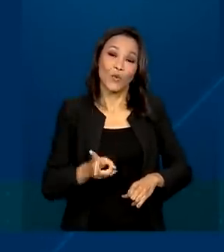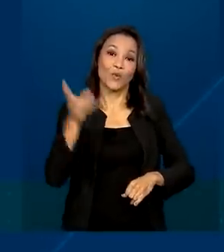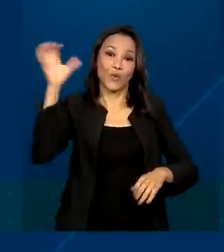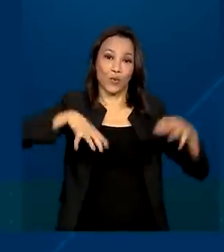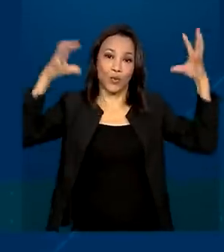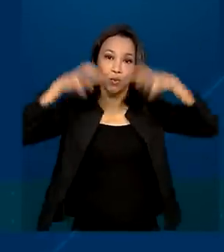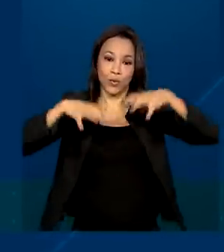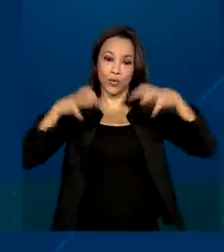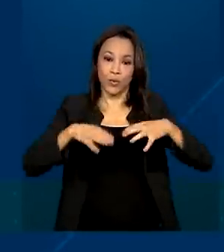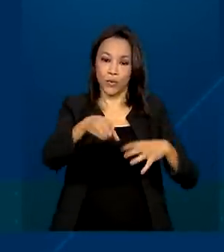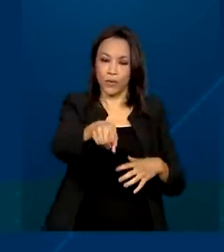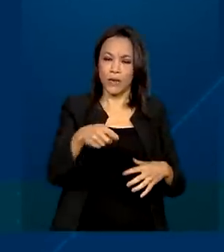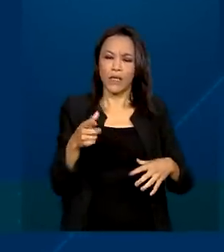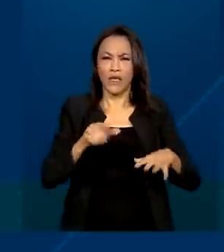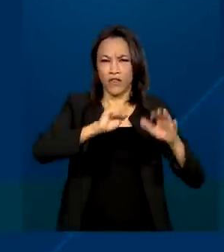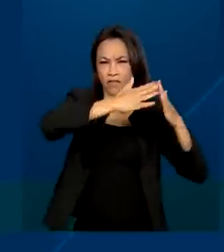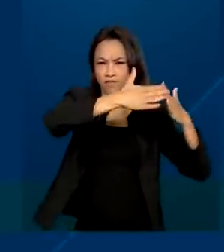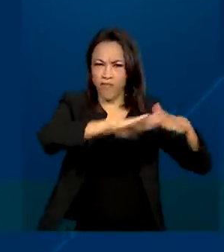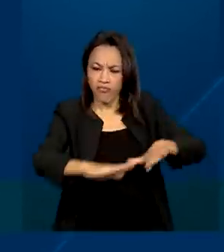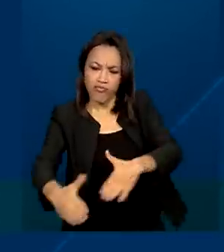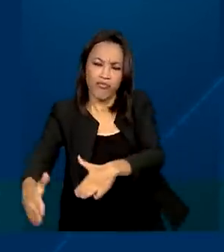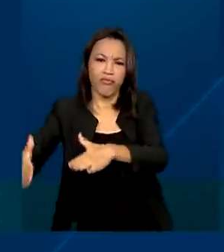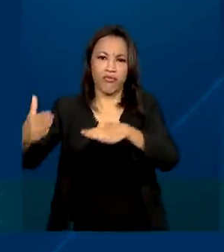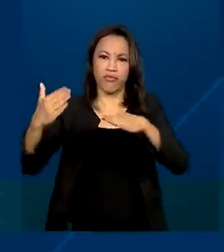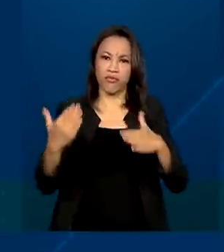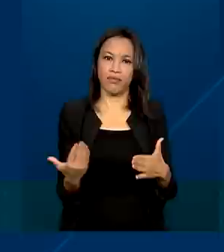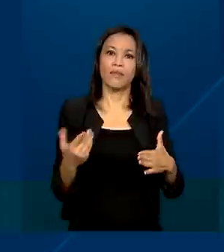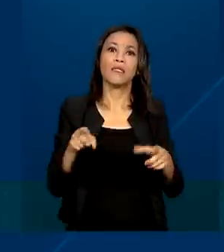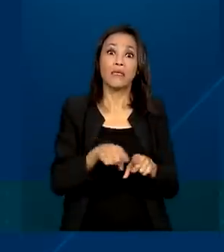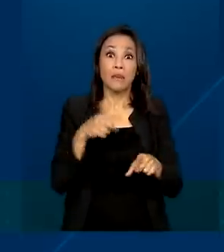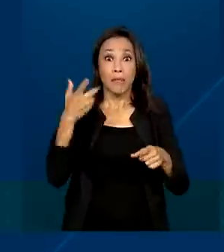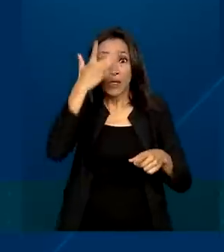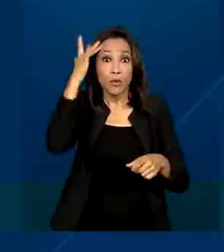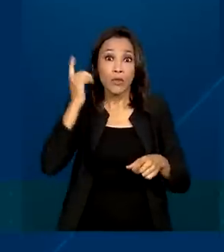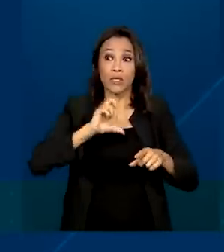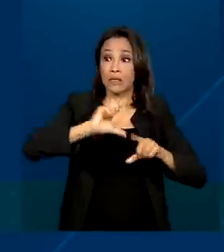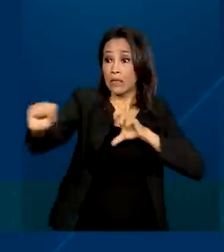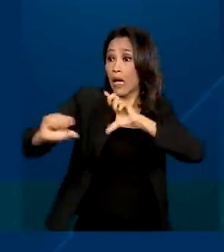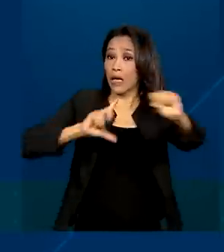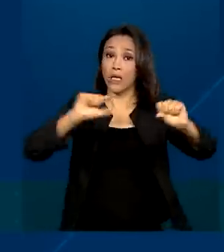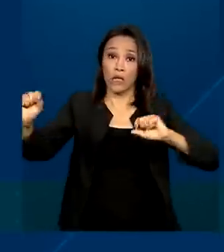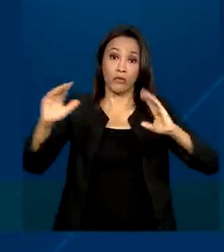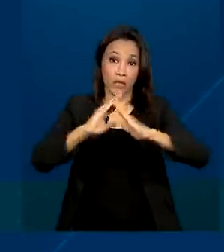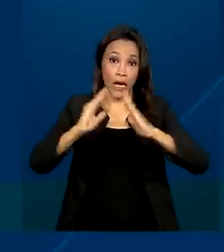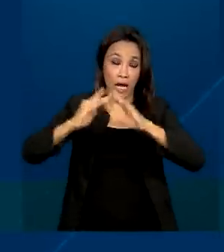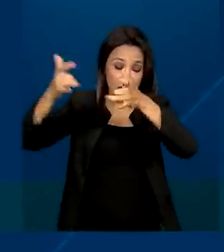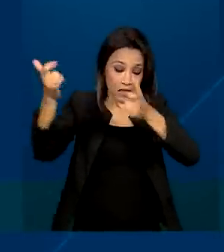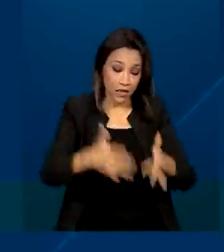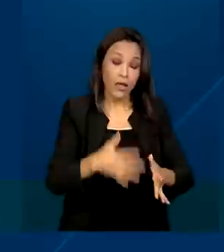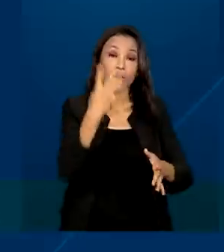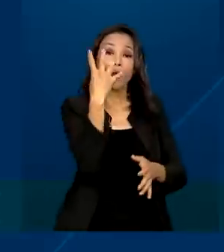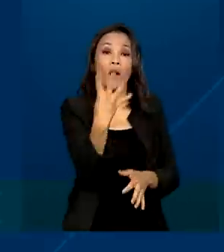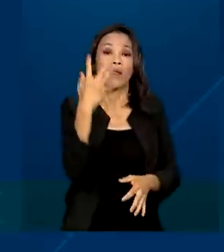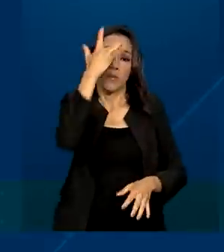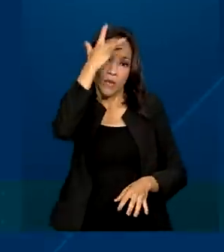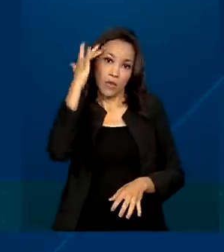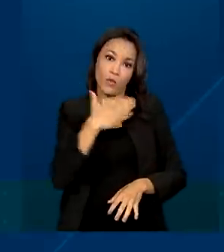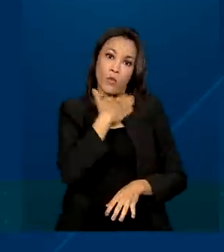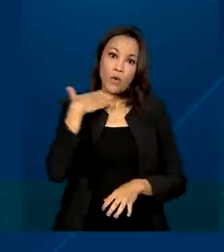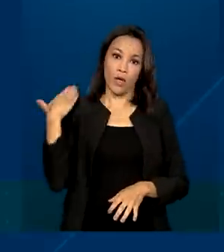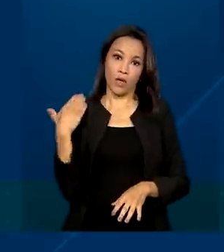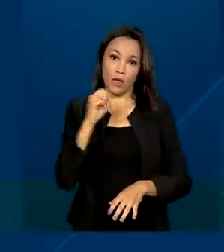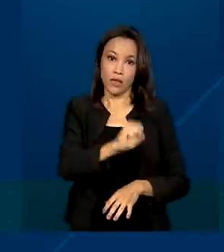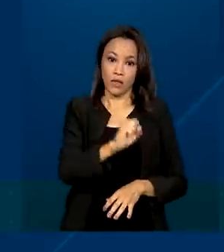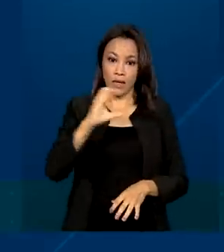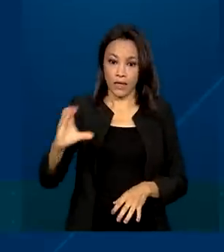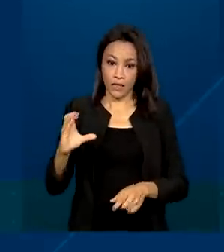alagamentos, deslizamentos. Muita gente foi forçada a sair de casa e pelo menos quatro pessoas morreram em Santa Catarina por causa